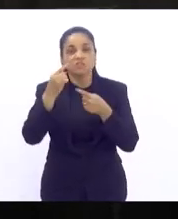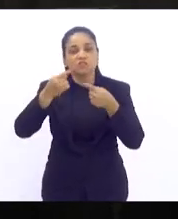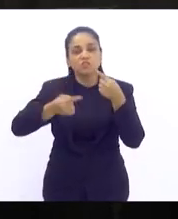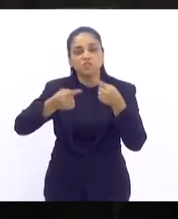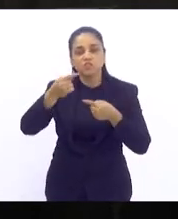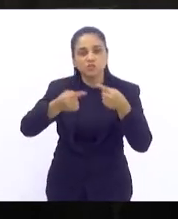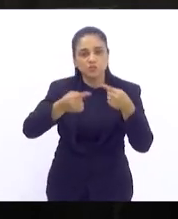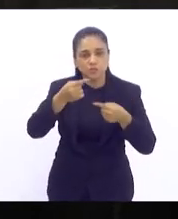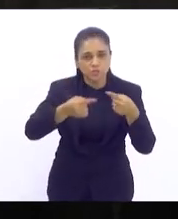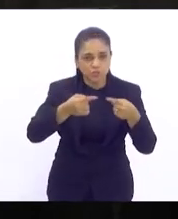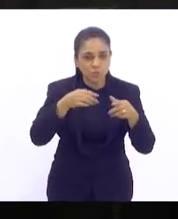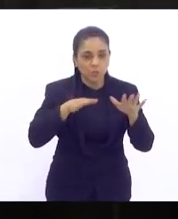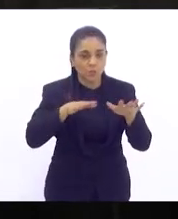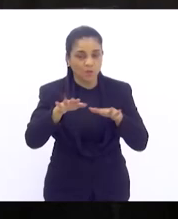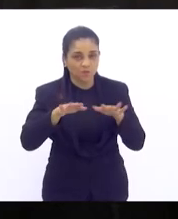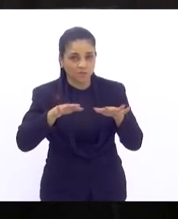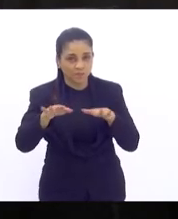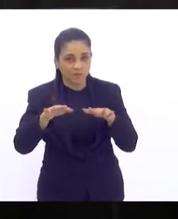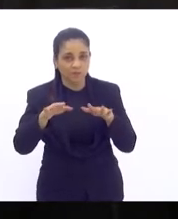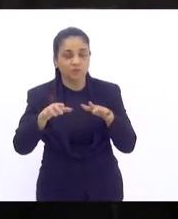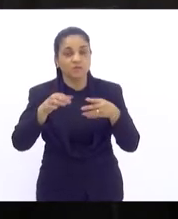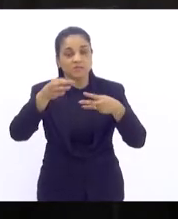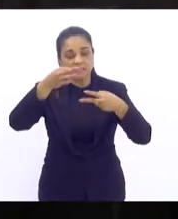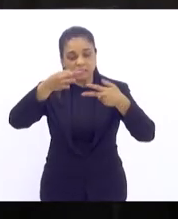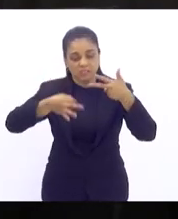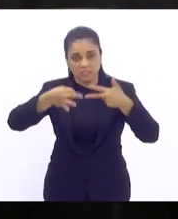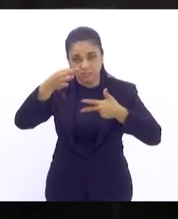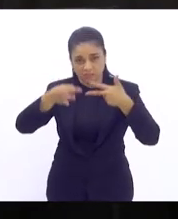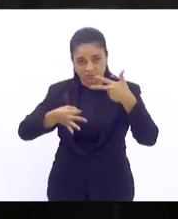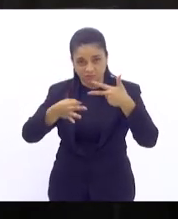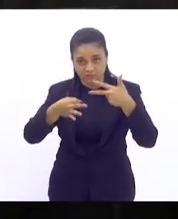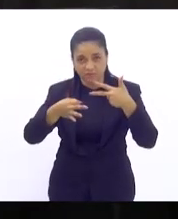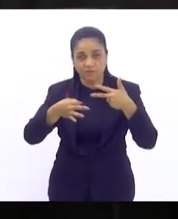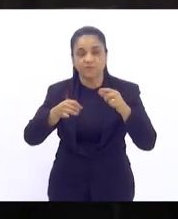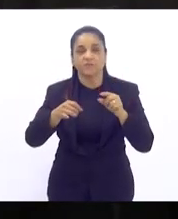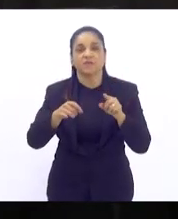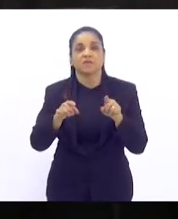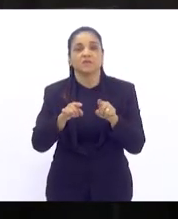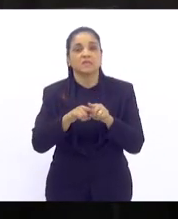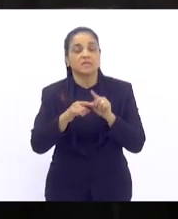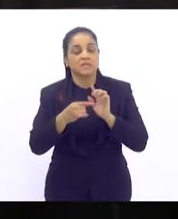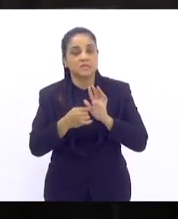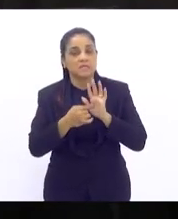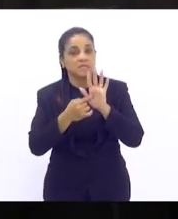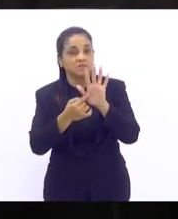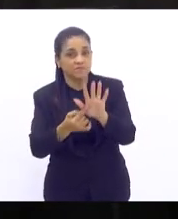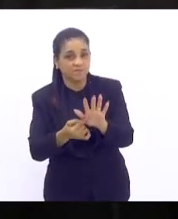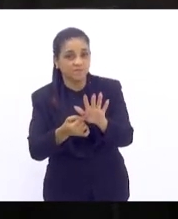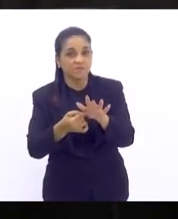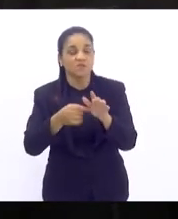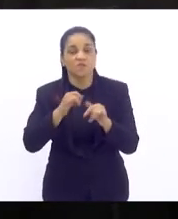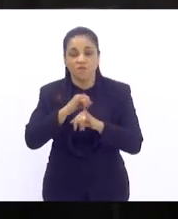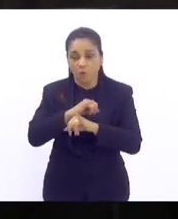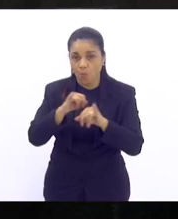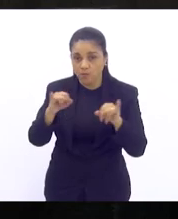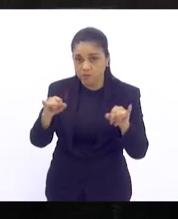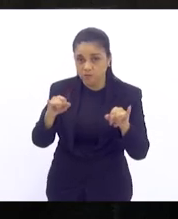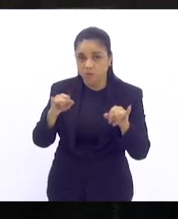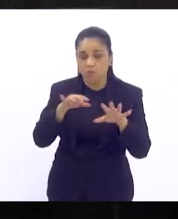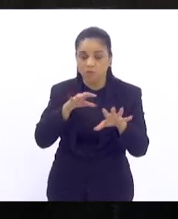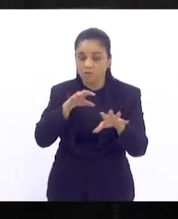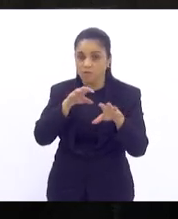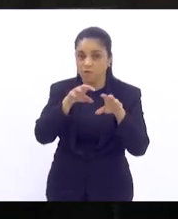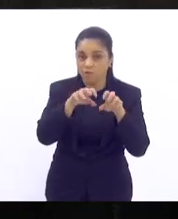iniciativas iniciativas legislativas discutir iniciativas de formação teórica